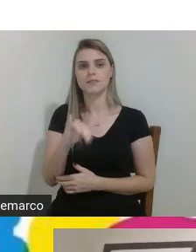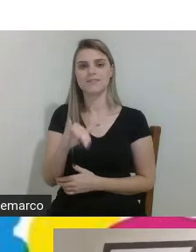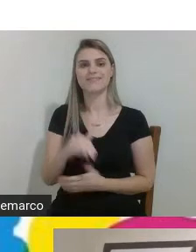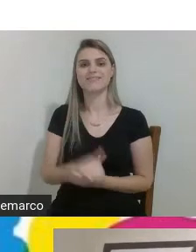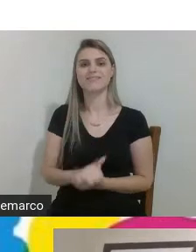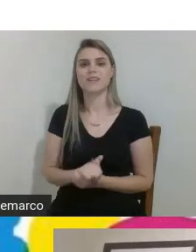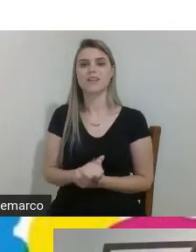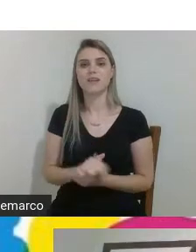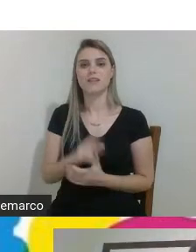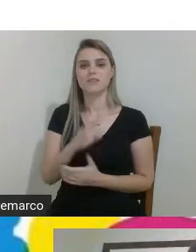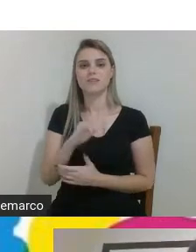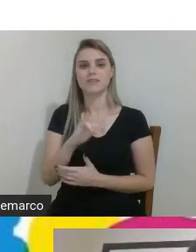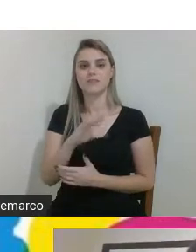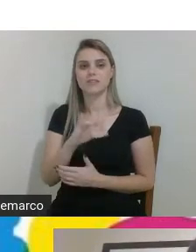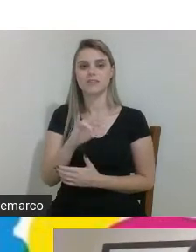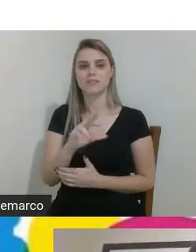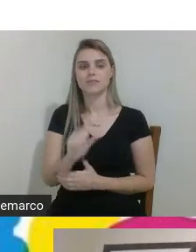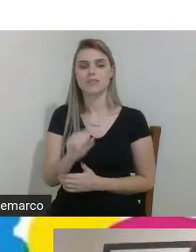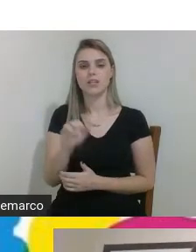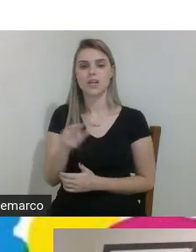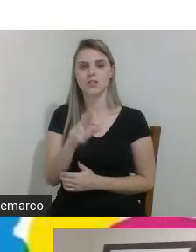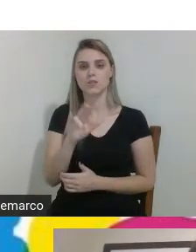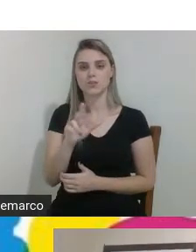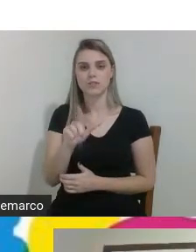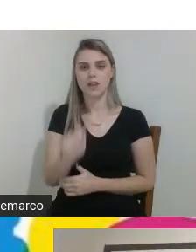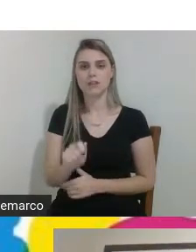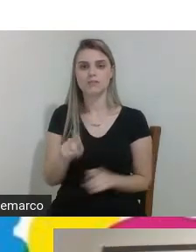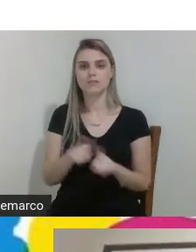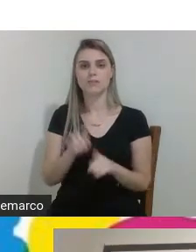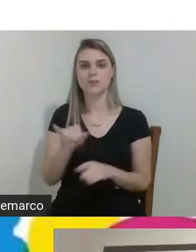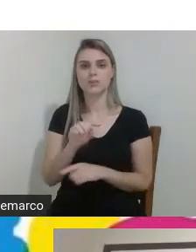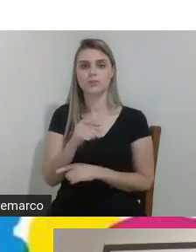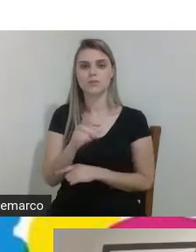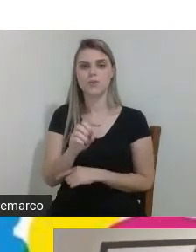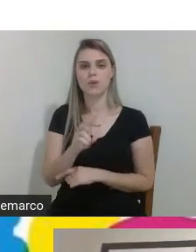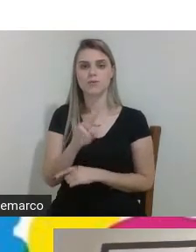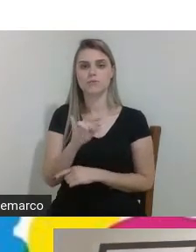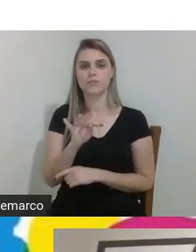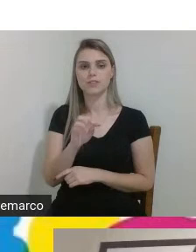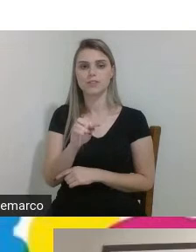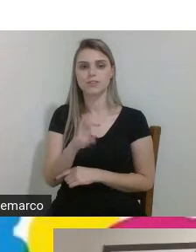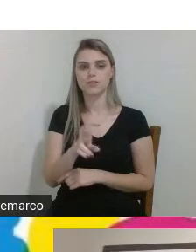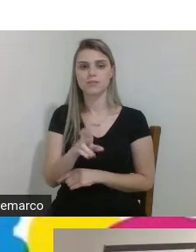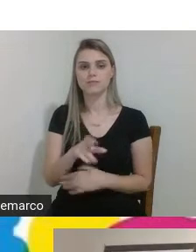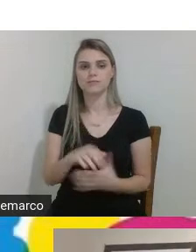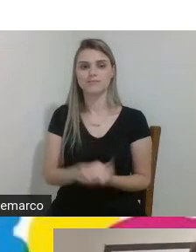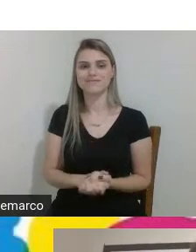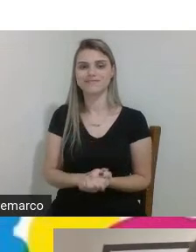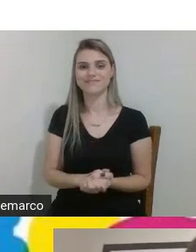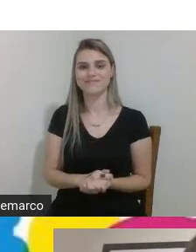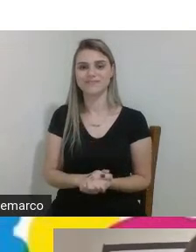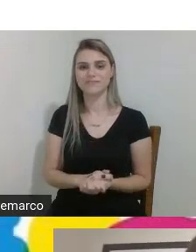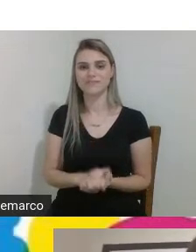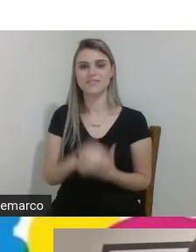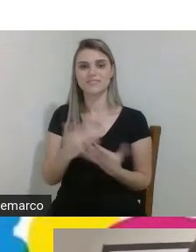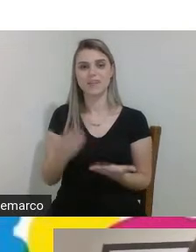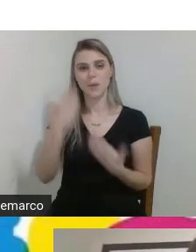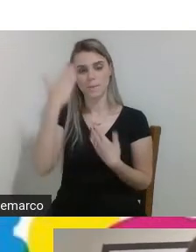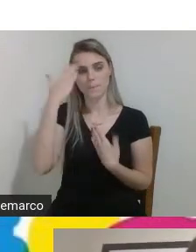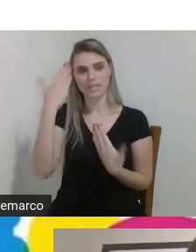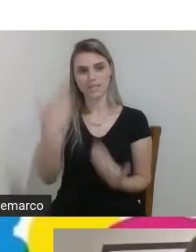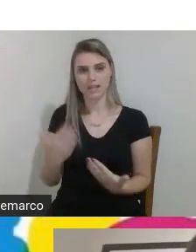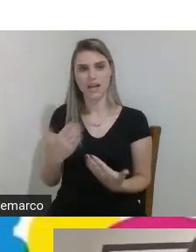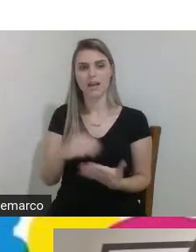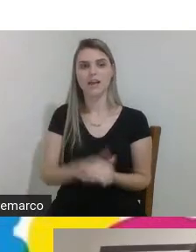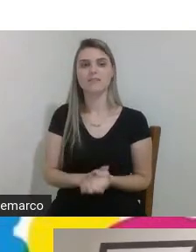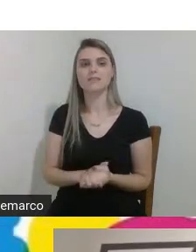Vinícius Piscini Júlia Trevisan e o João Vitor de Almeida não falei do João então muito obrigada